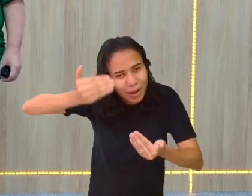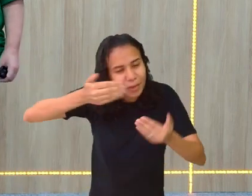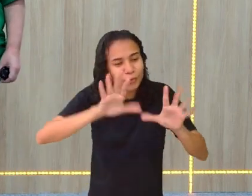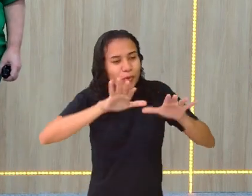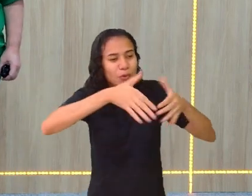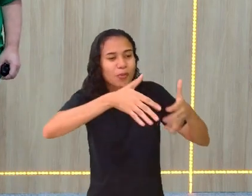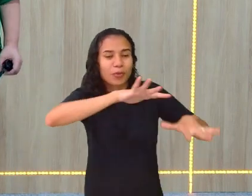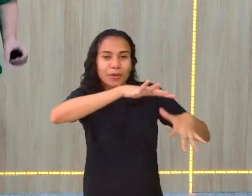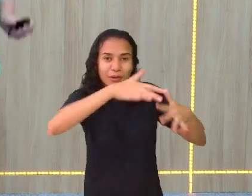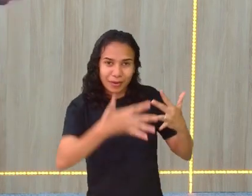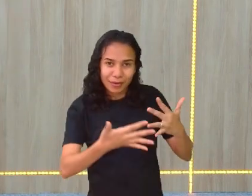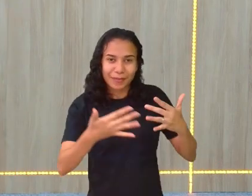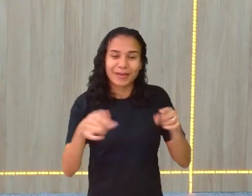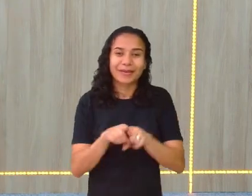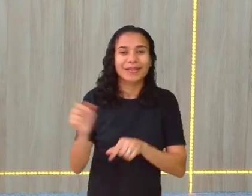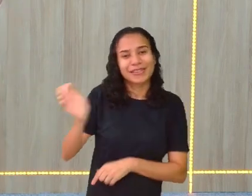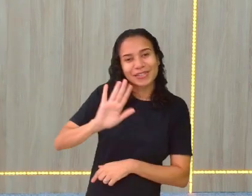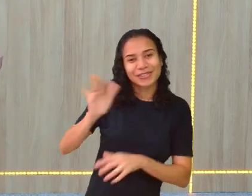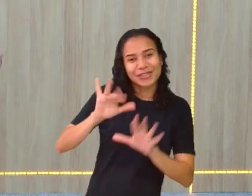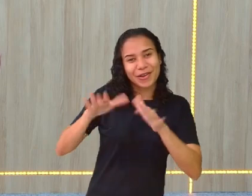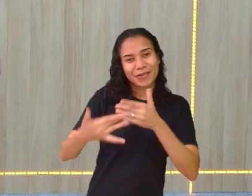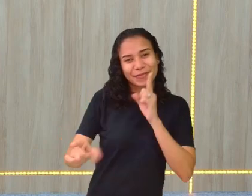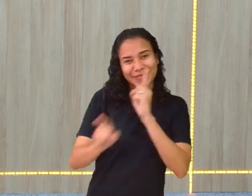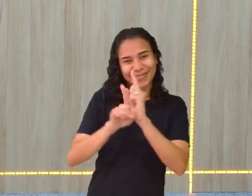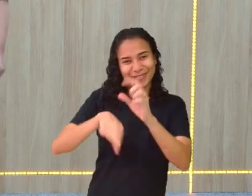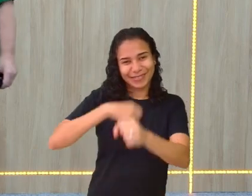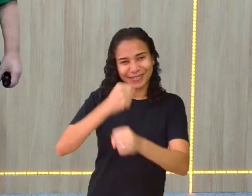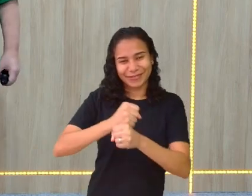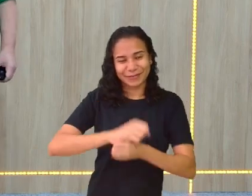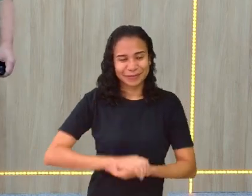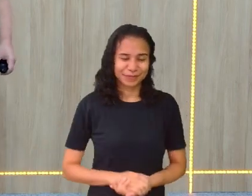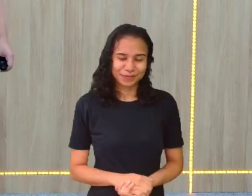equipe de Libras e tchau, turma, até o próximo ano.